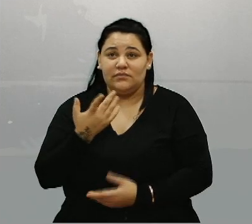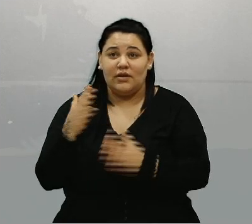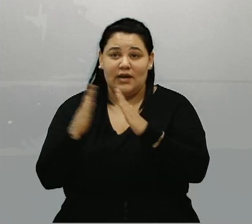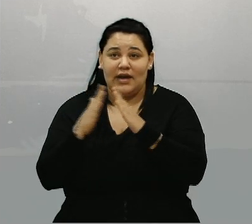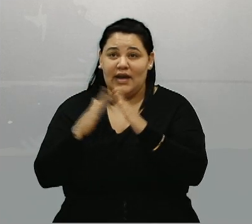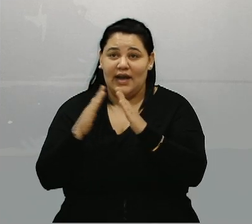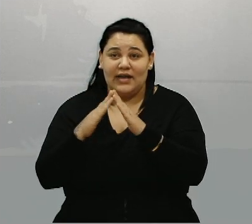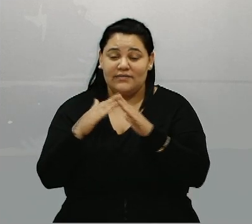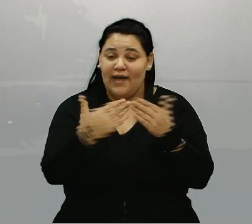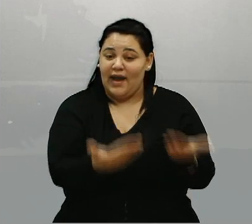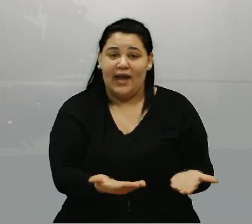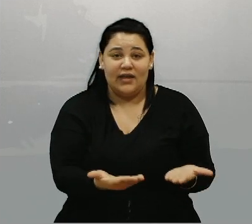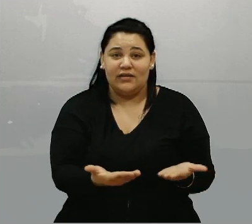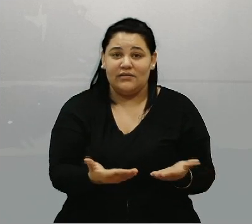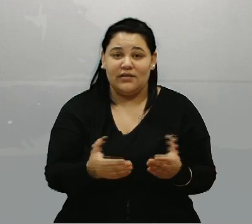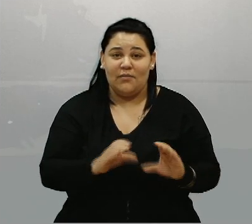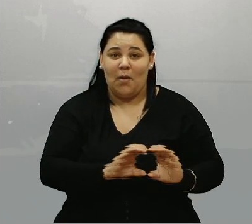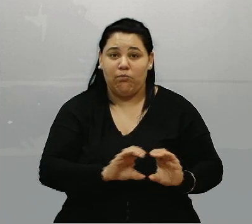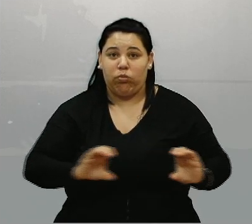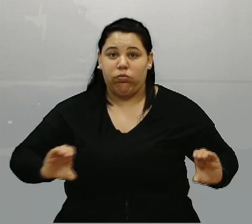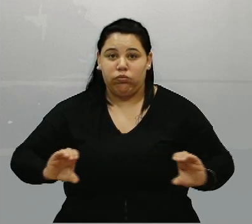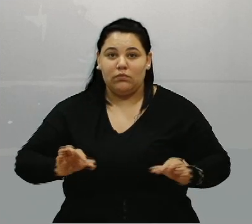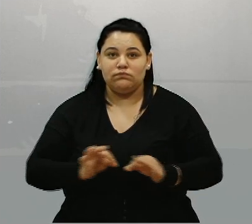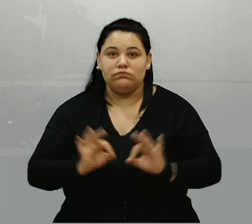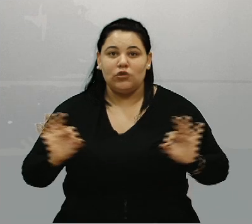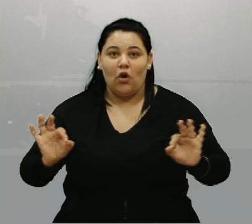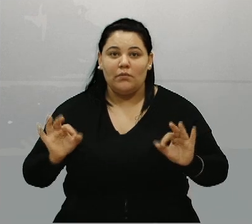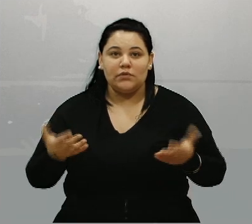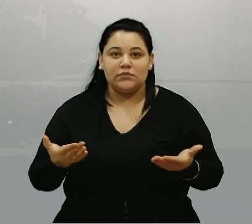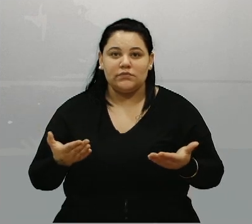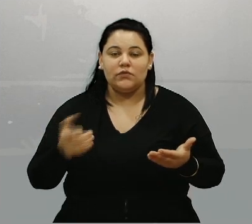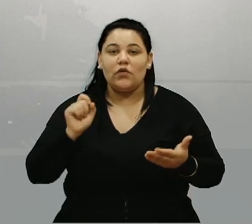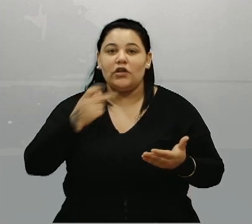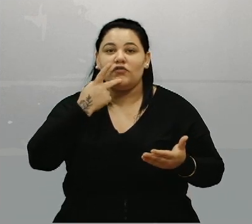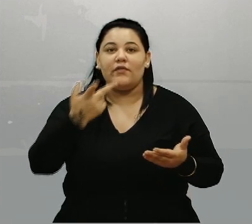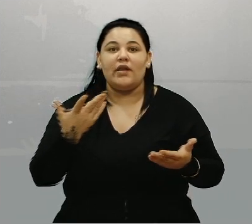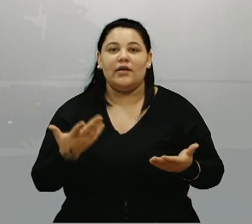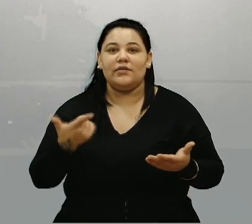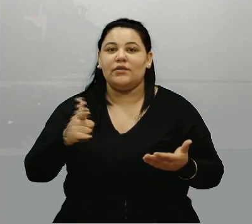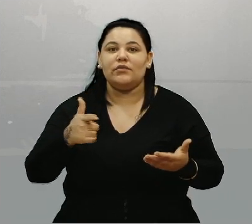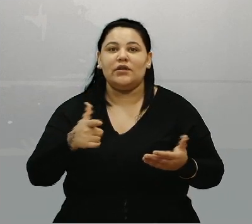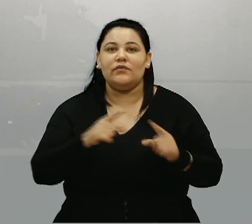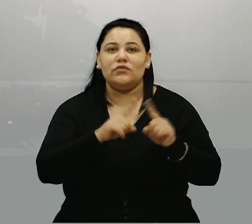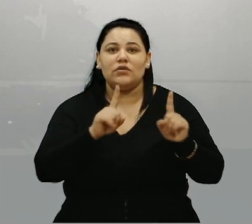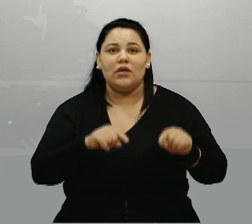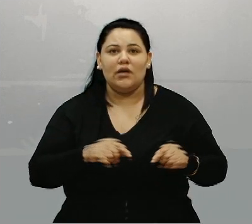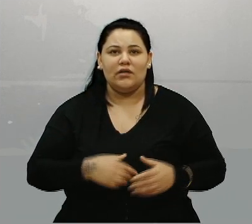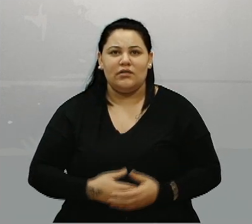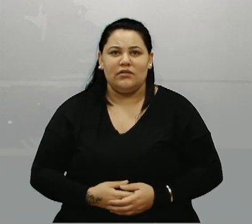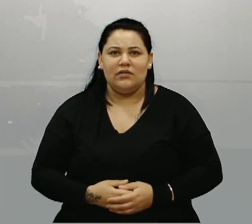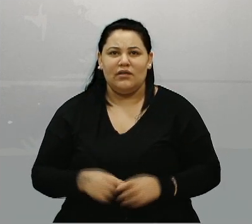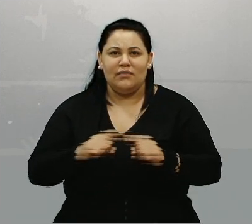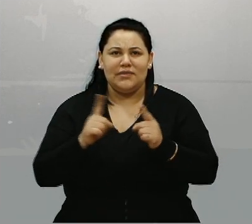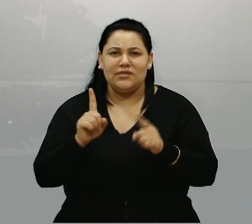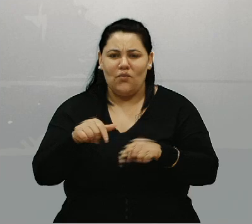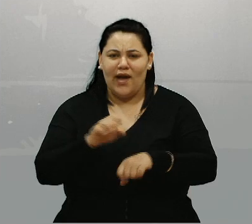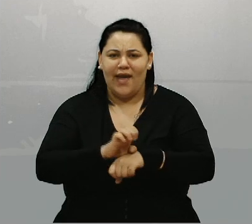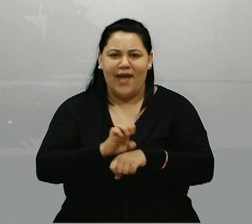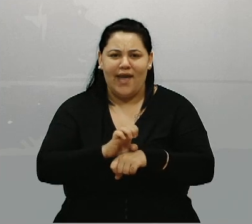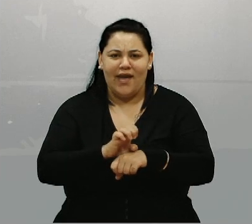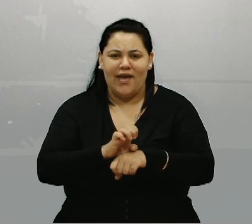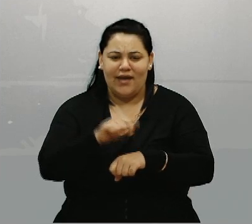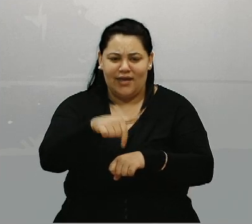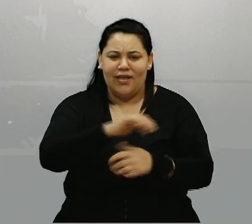enorme. Tá, e daí o nós vamos dizer? Ah, não tem servidor. Mas nós não temos estado de calamidade. O